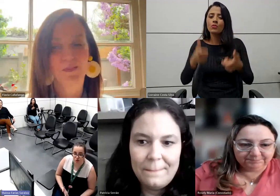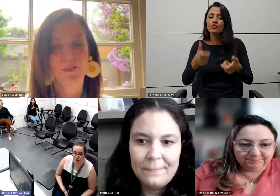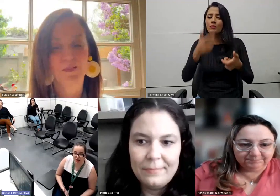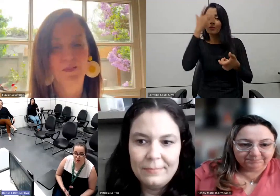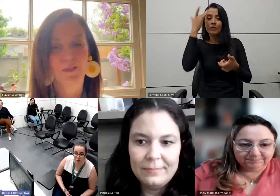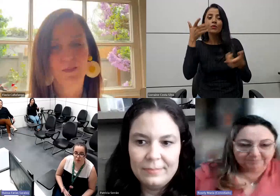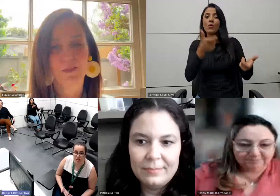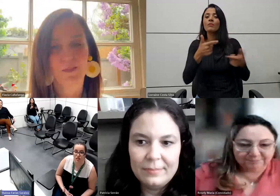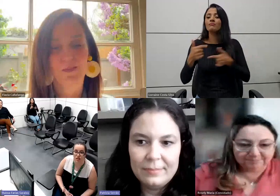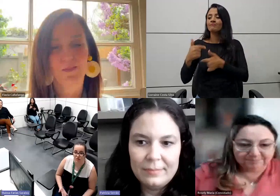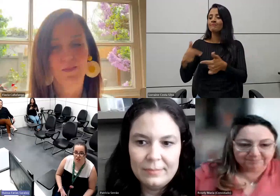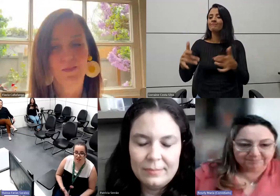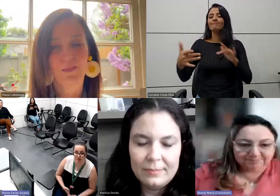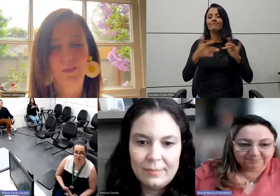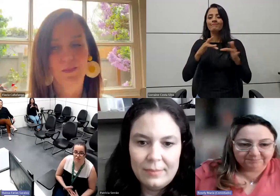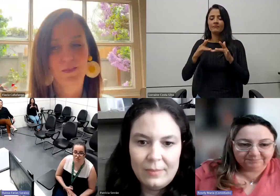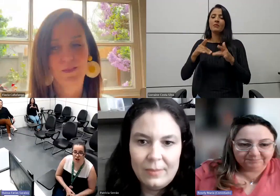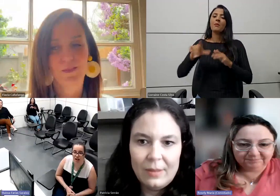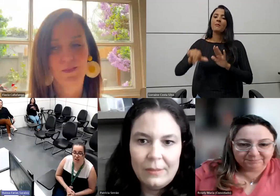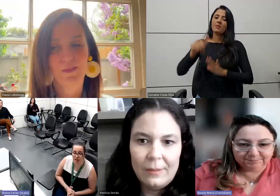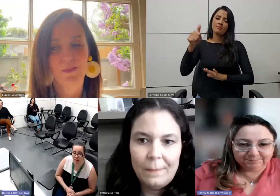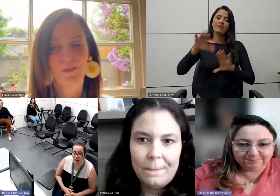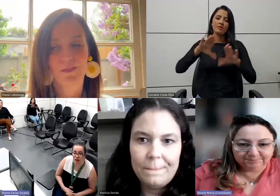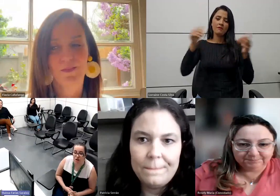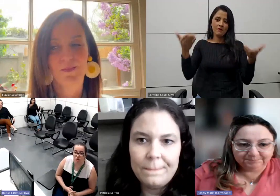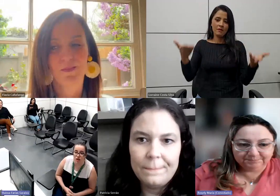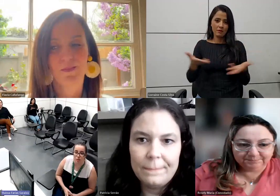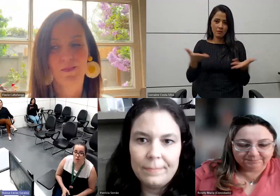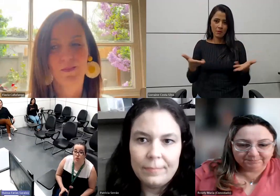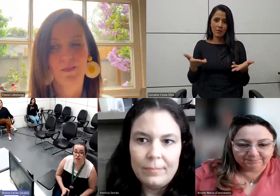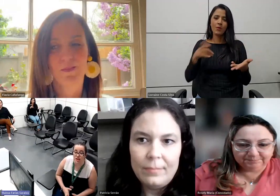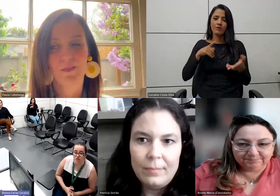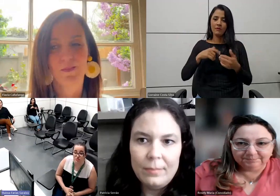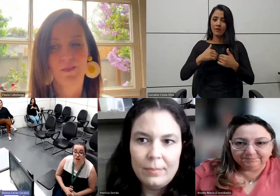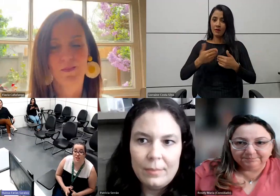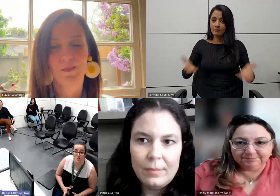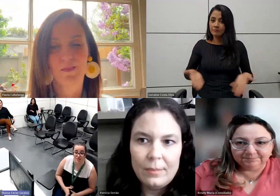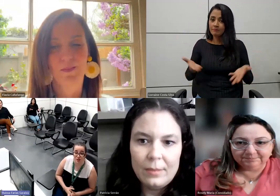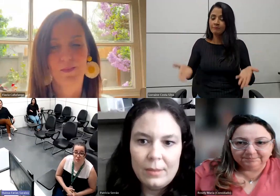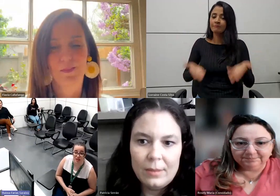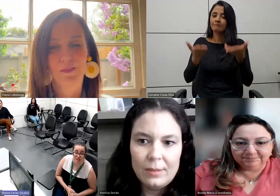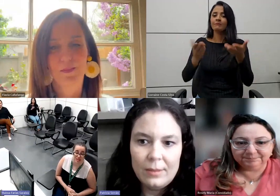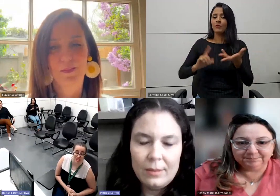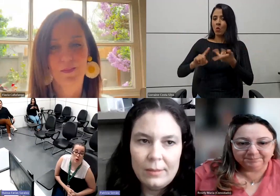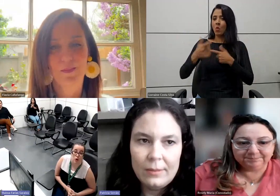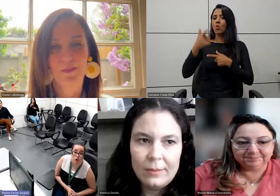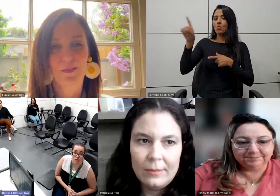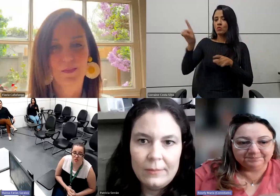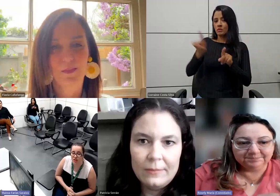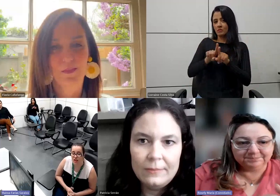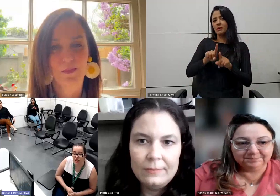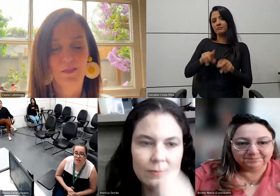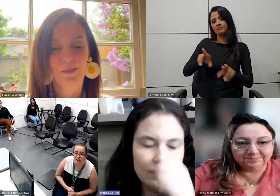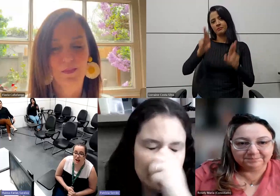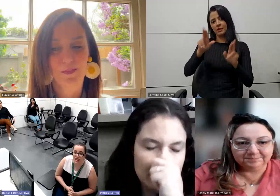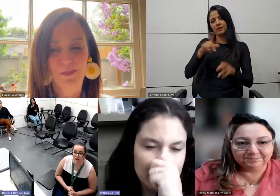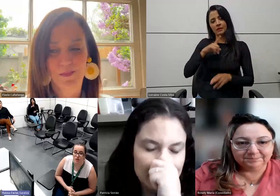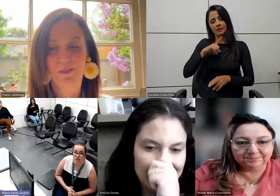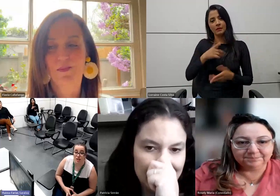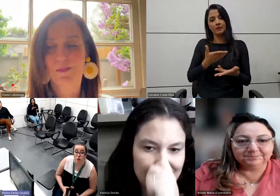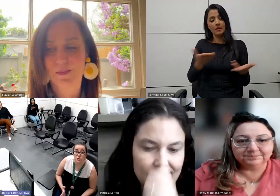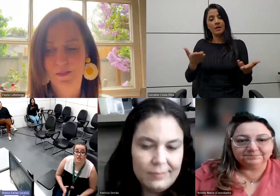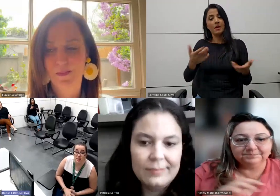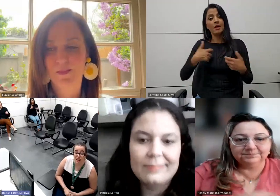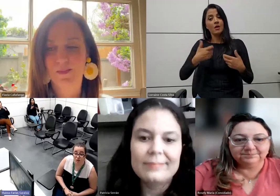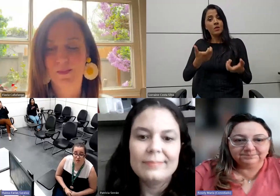aprendendo junto e esse o primeiro evento que a gente vai promover de vários que a gente espera que ocorra. E